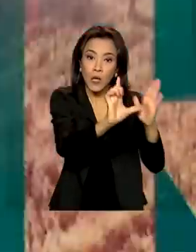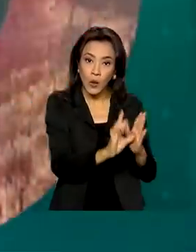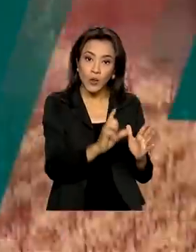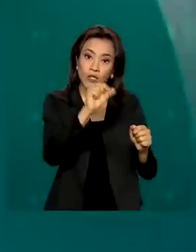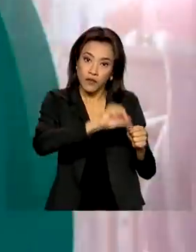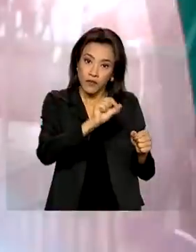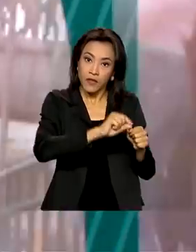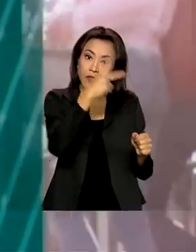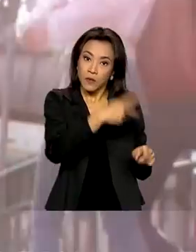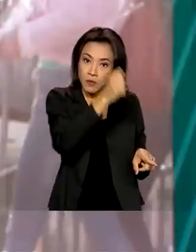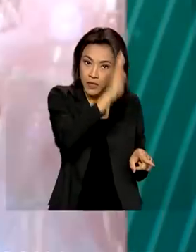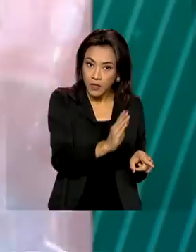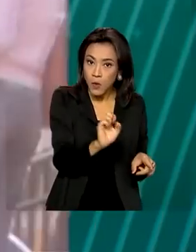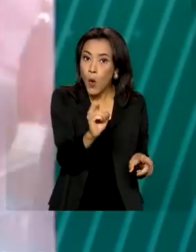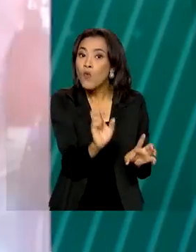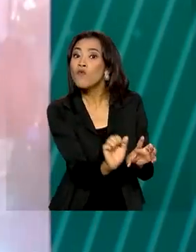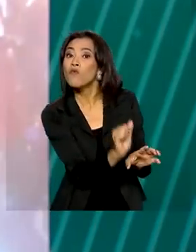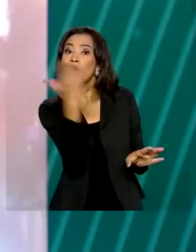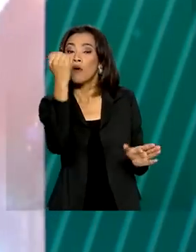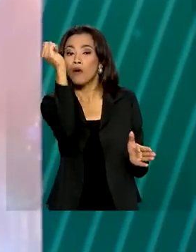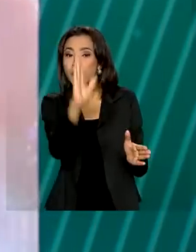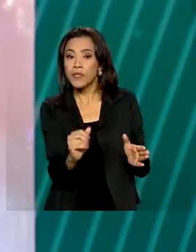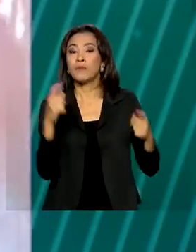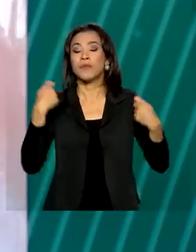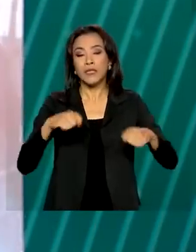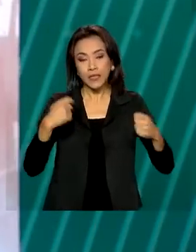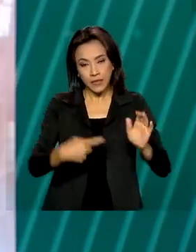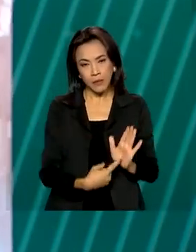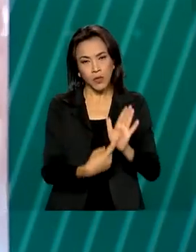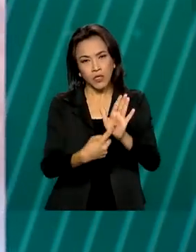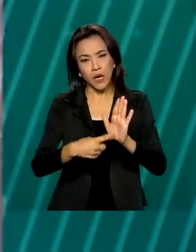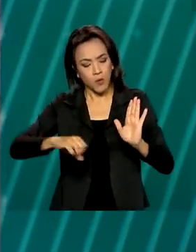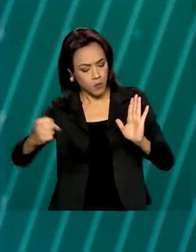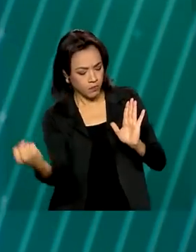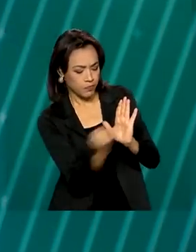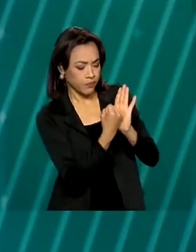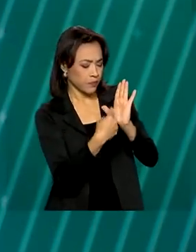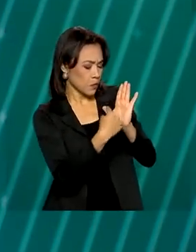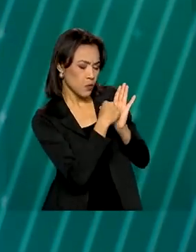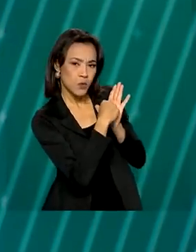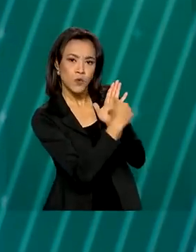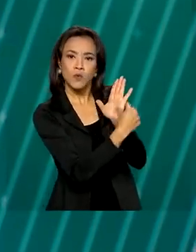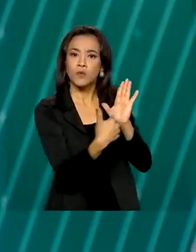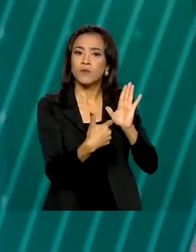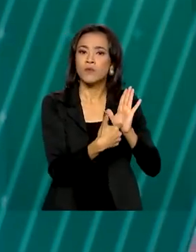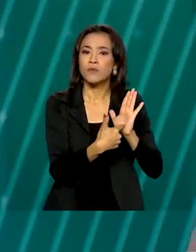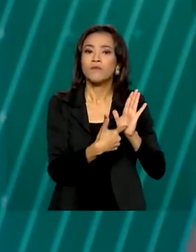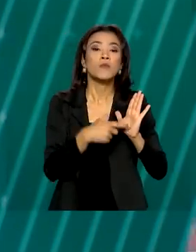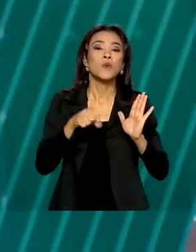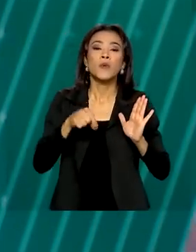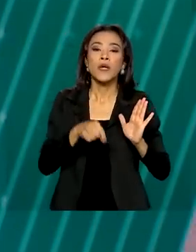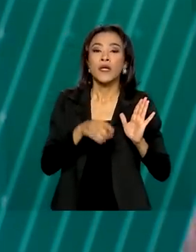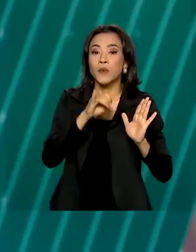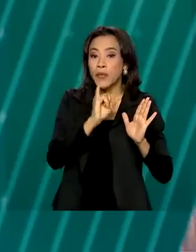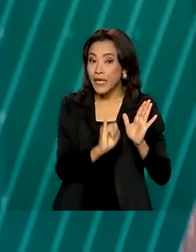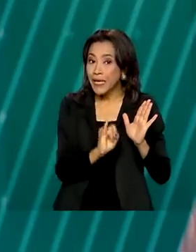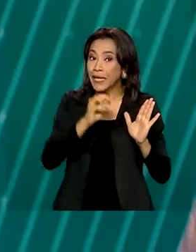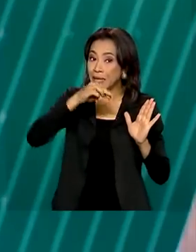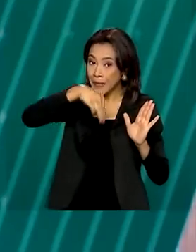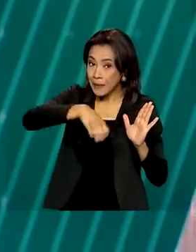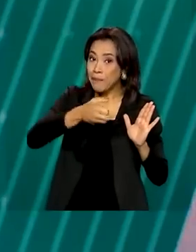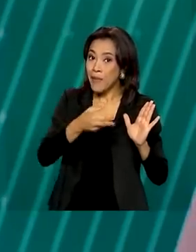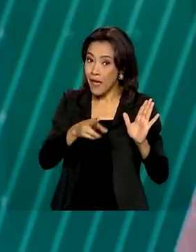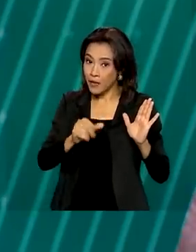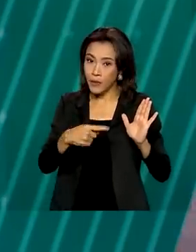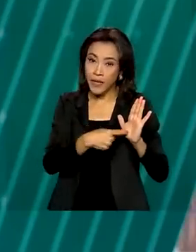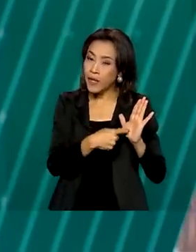importadas, deverão apresentar a nova etiqueta de conservação de energia elétrica do Inmetro, que vem com o QR Code.